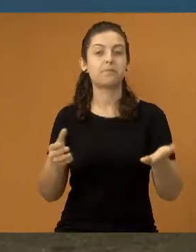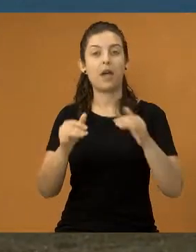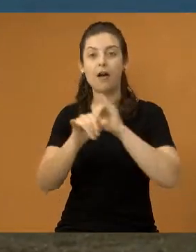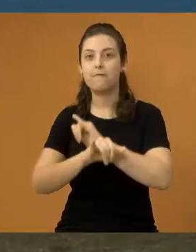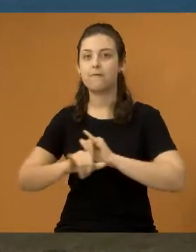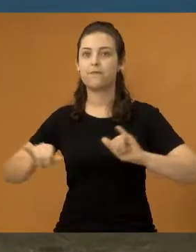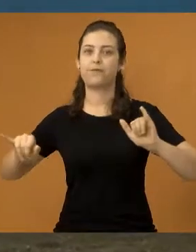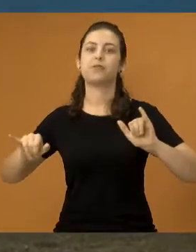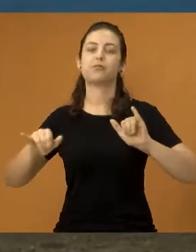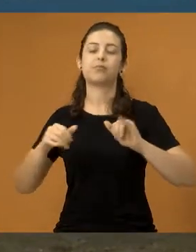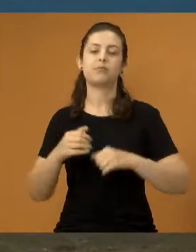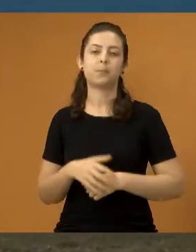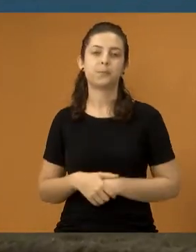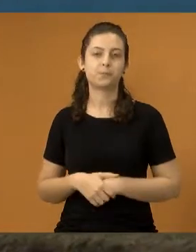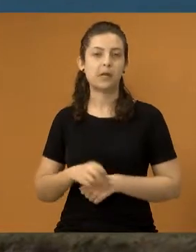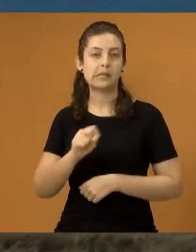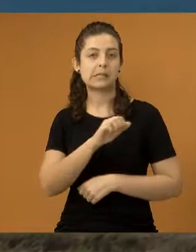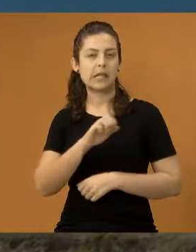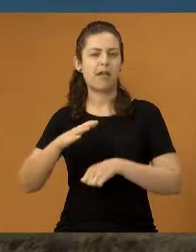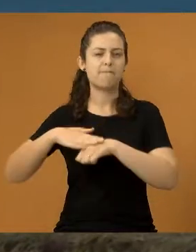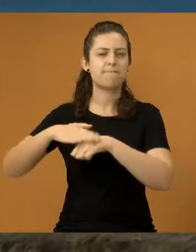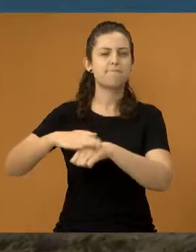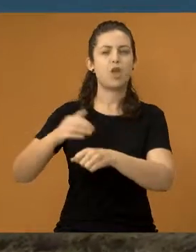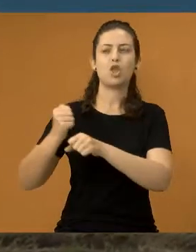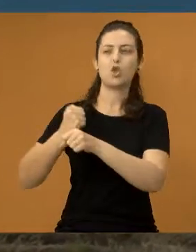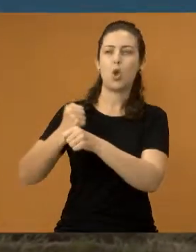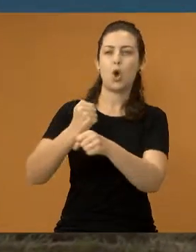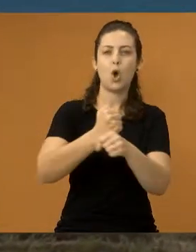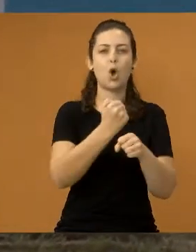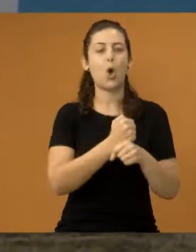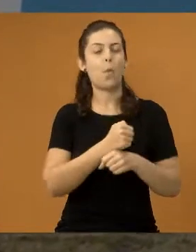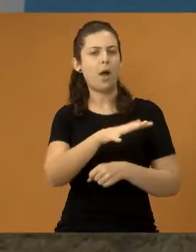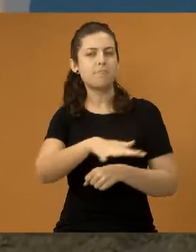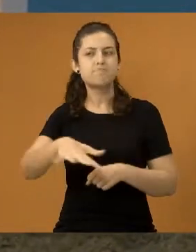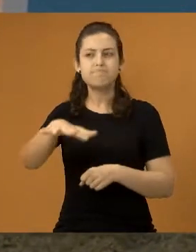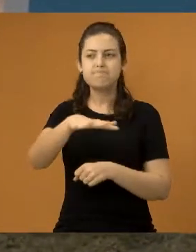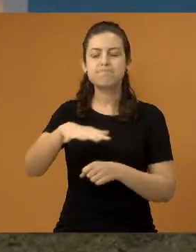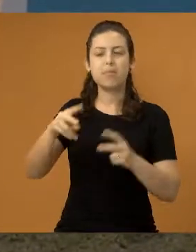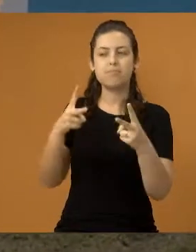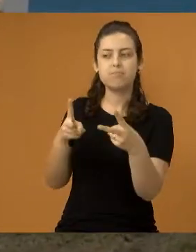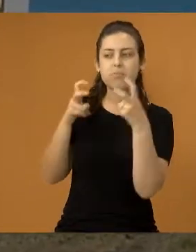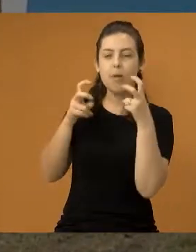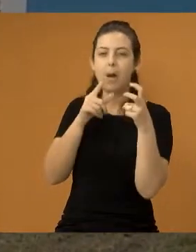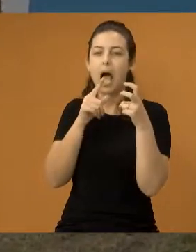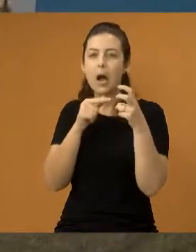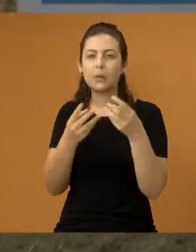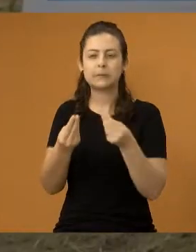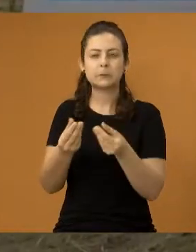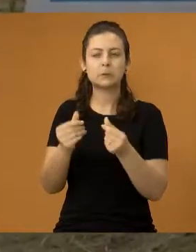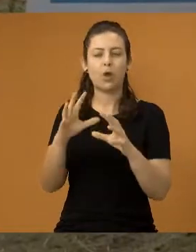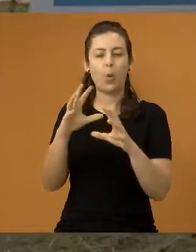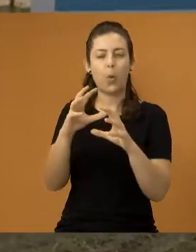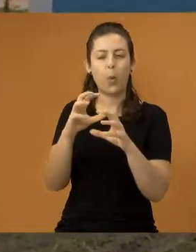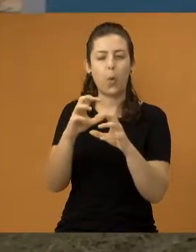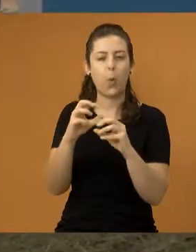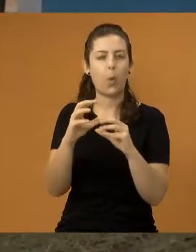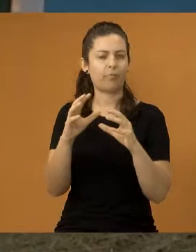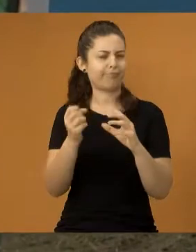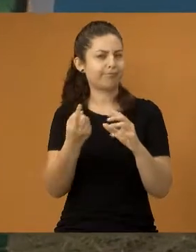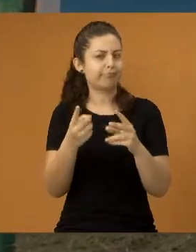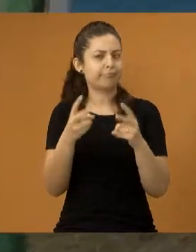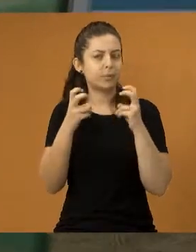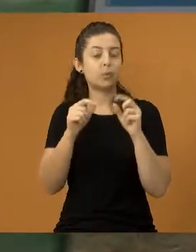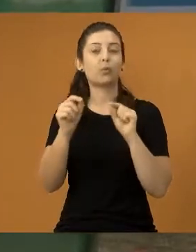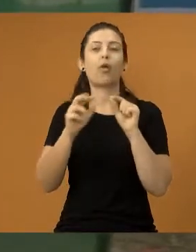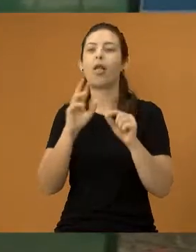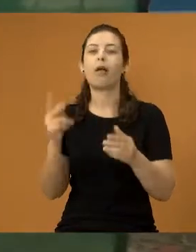aviso que quero dar, o SAI tem feito muitas obras na cidade, então, quando a população observar que a água está mais escurecida, isso